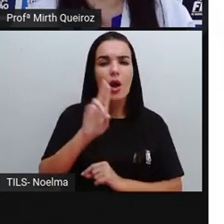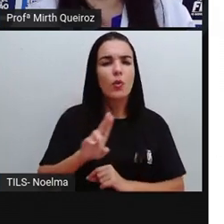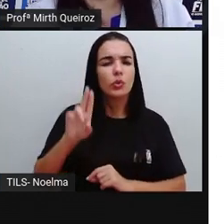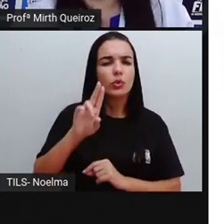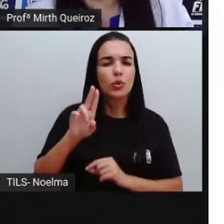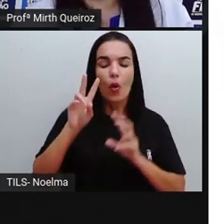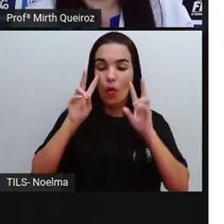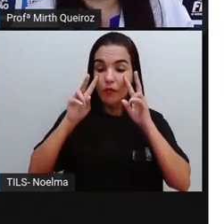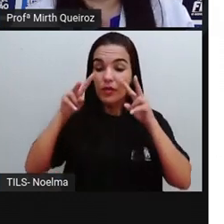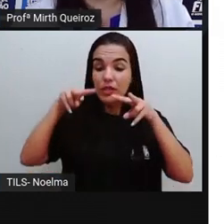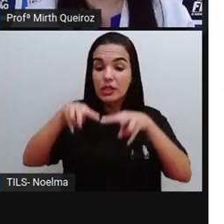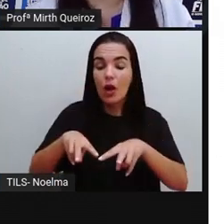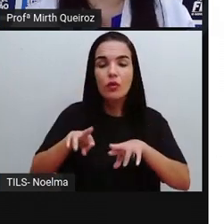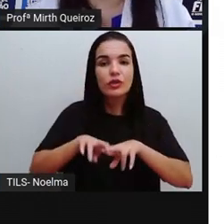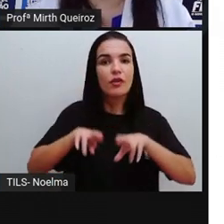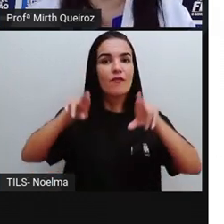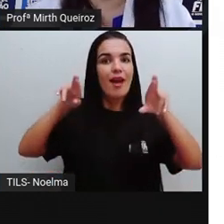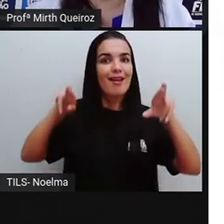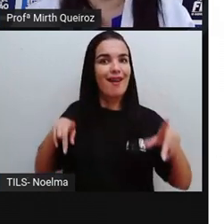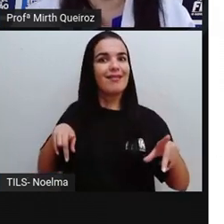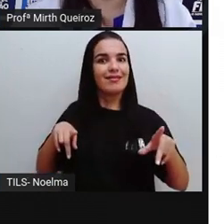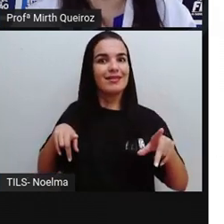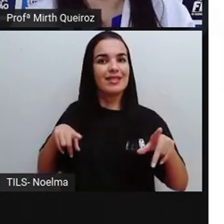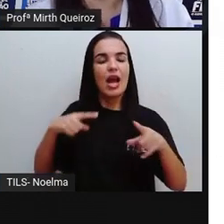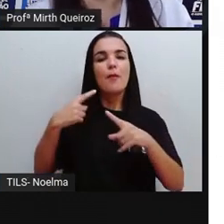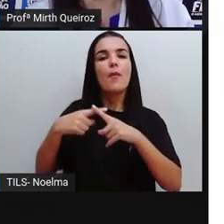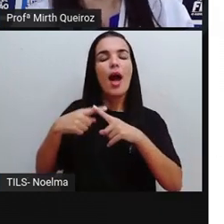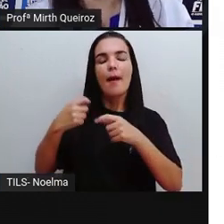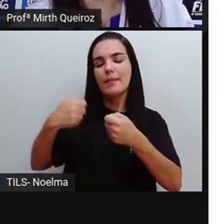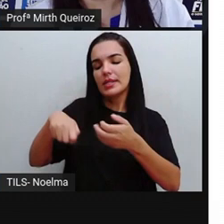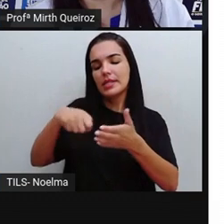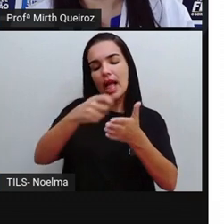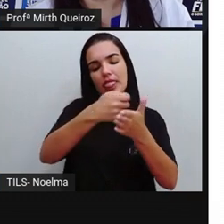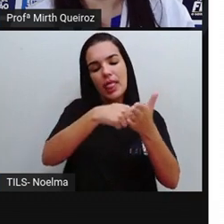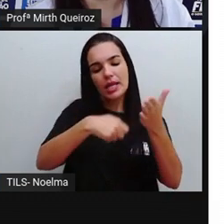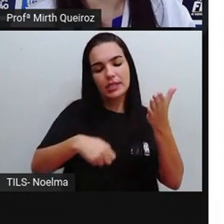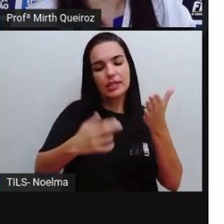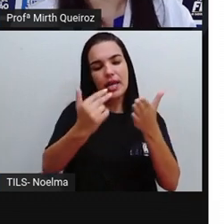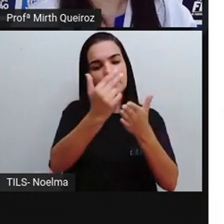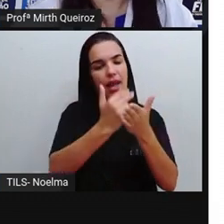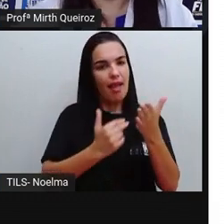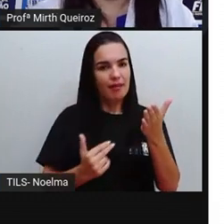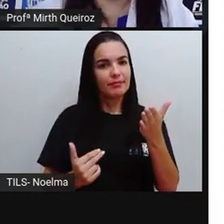vista diferentes para poder fazer o desenho, né?